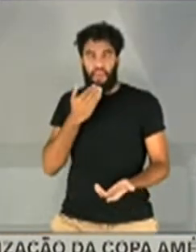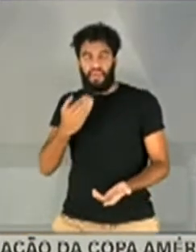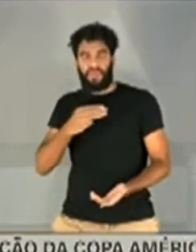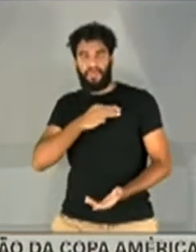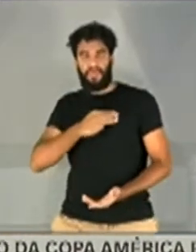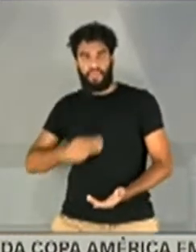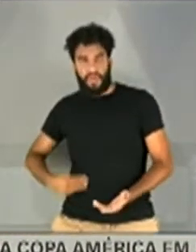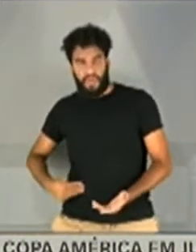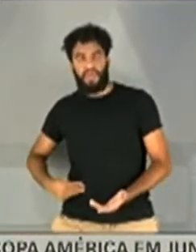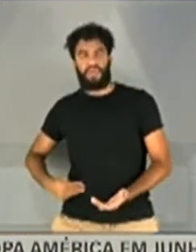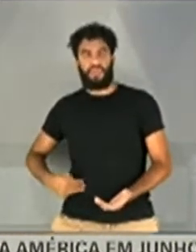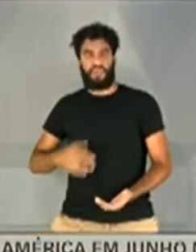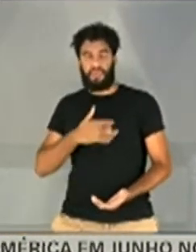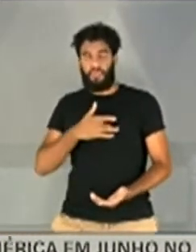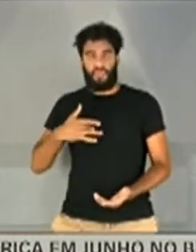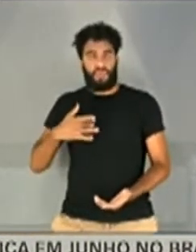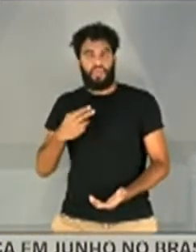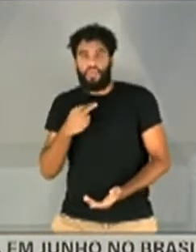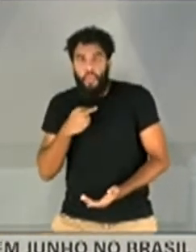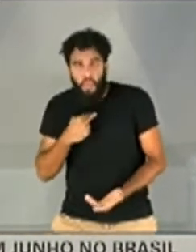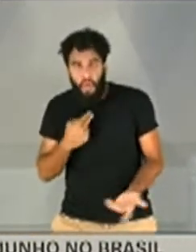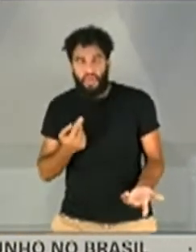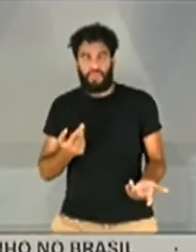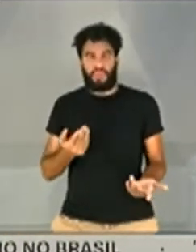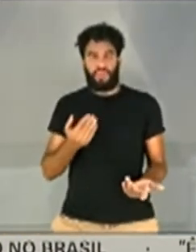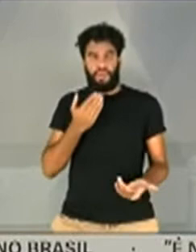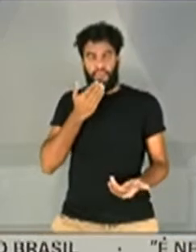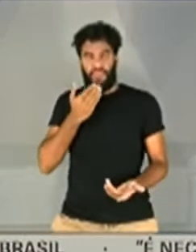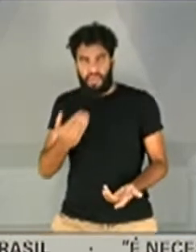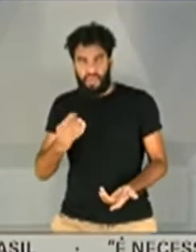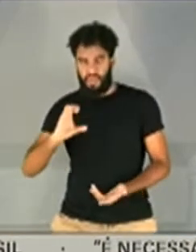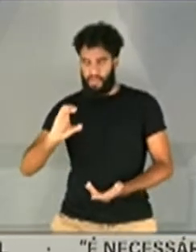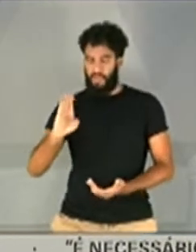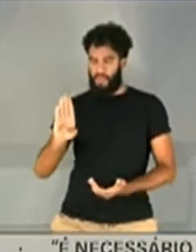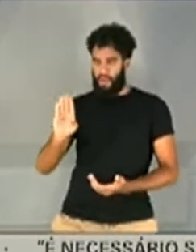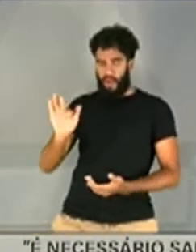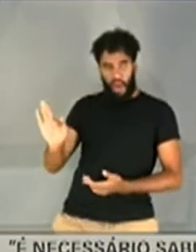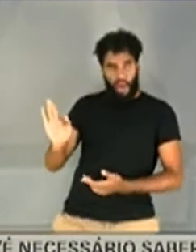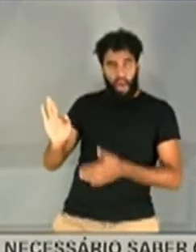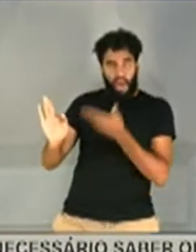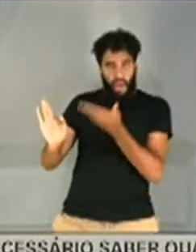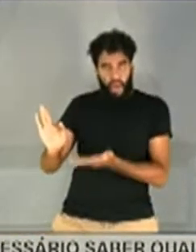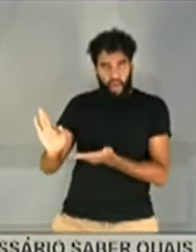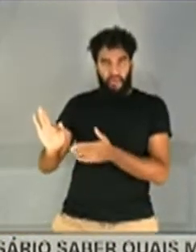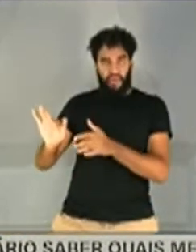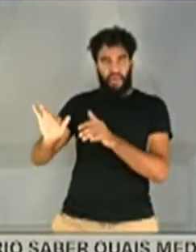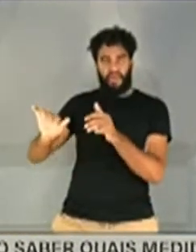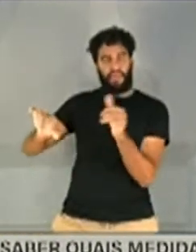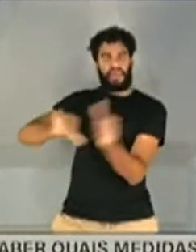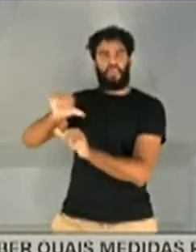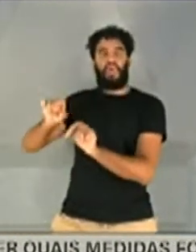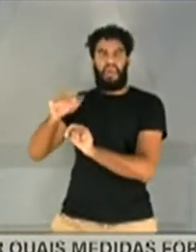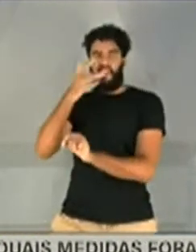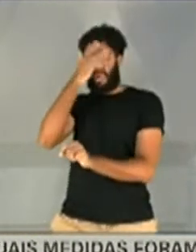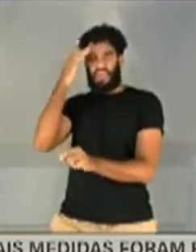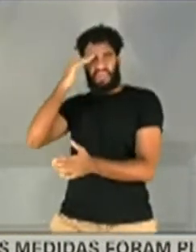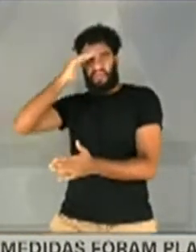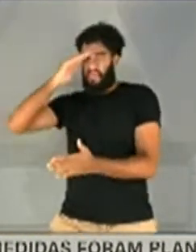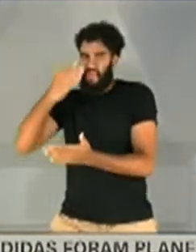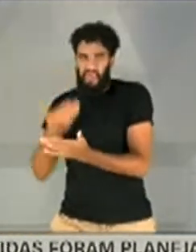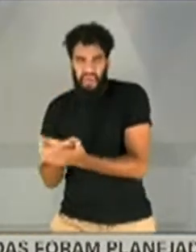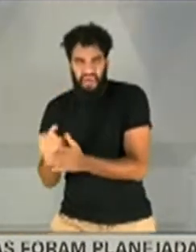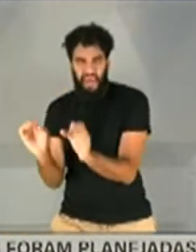Saúde, já que nós não podemos fazer um apelo a CBF, que tem se transformado em negacionista e até